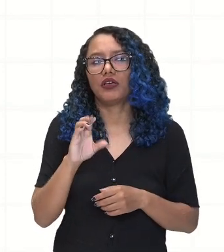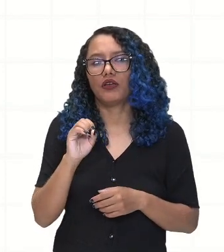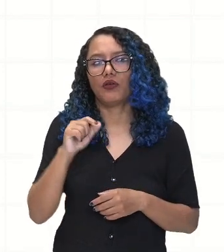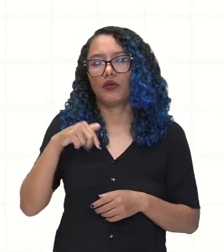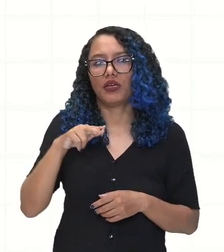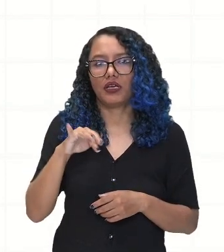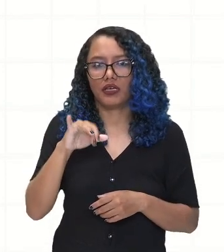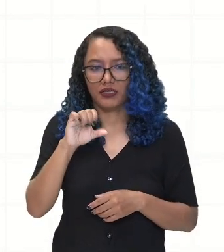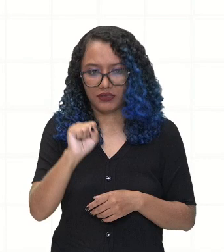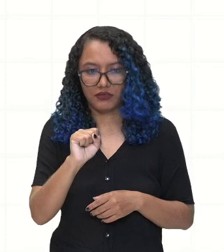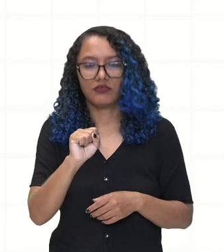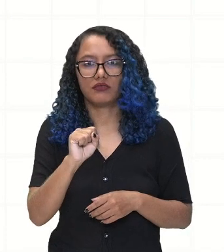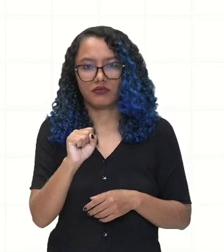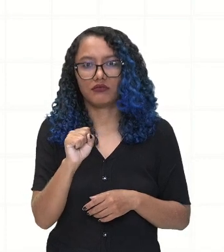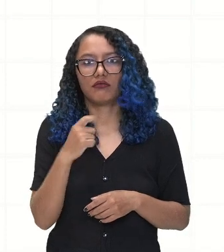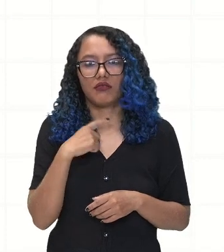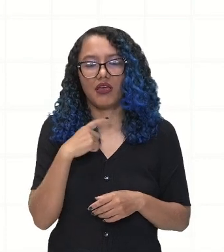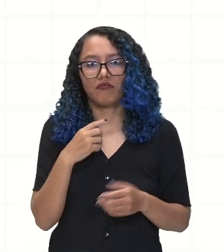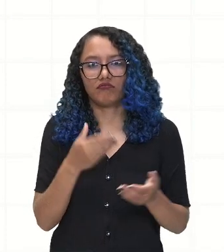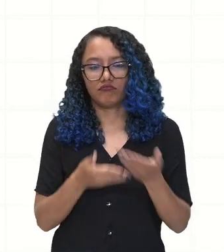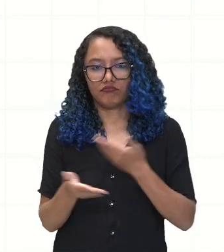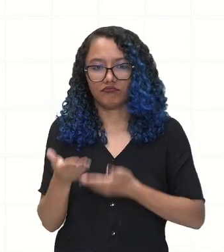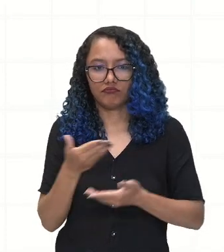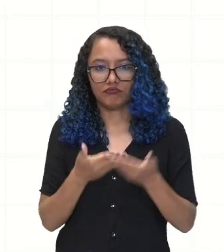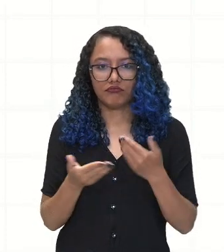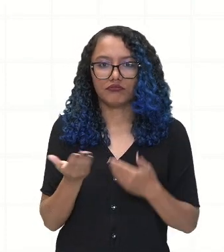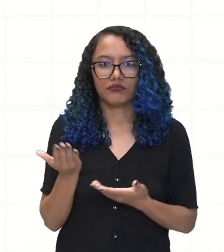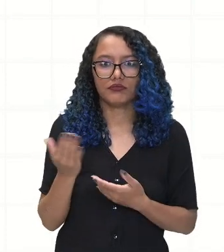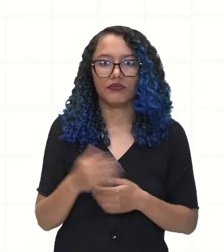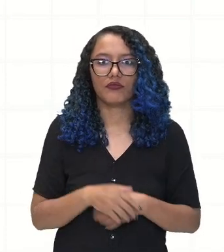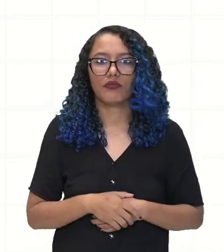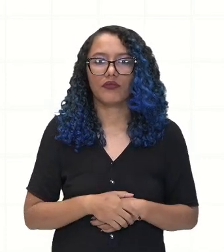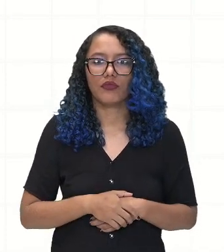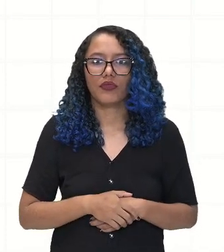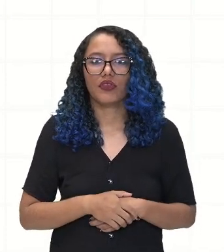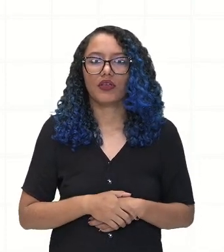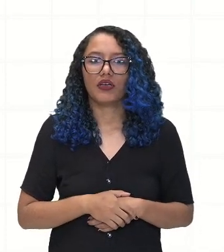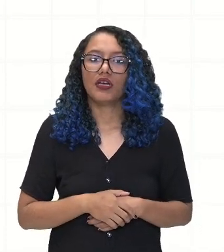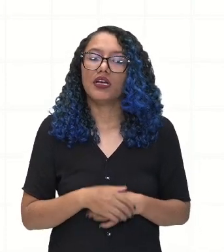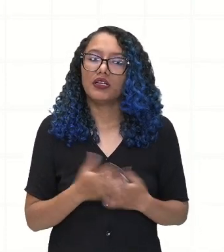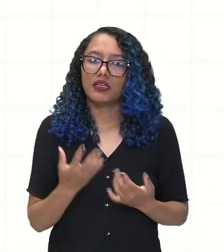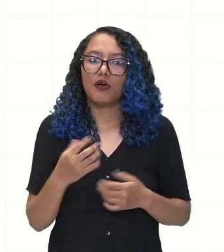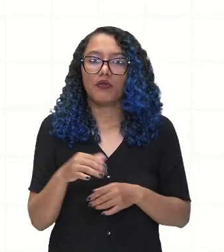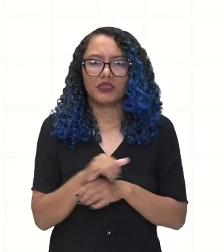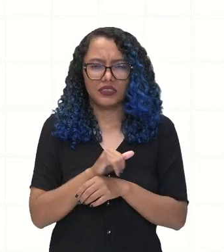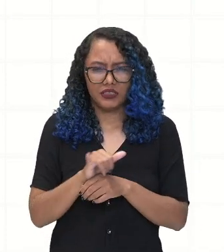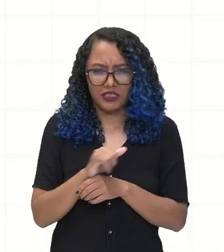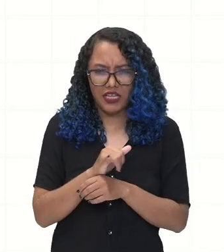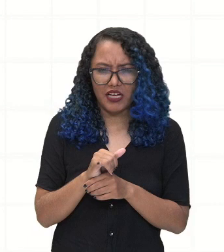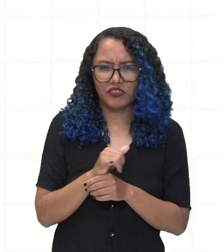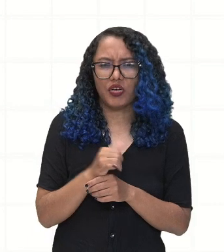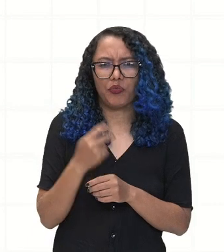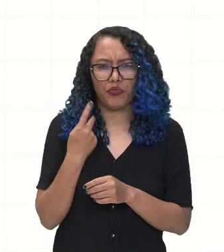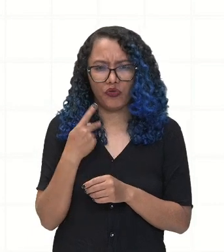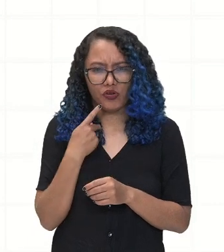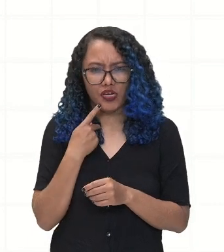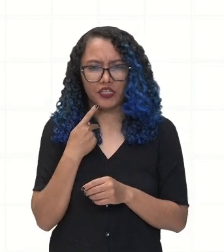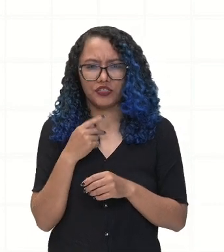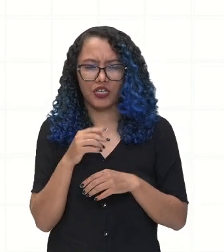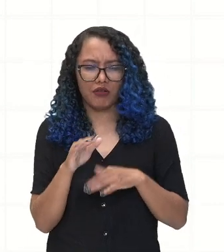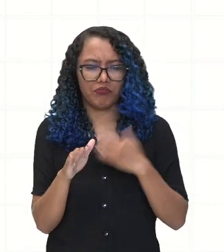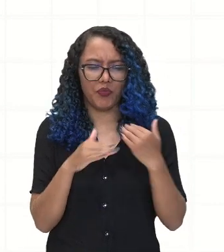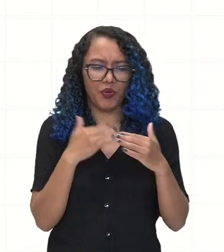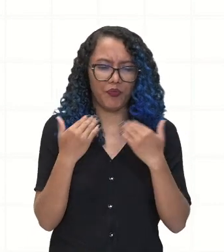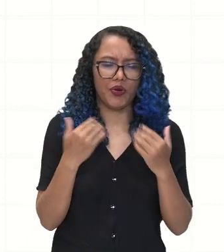A política de extermínio realizada contra os povos indígenas da região unia essas colônias. Então, vamos